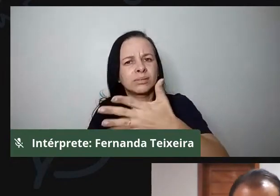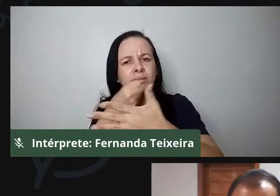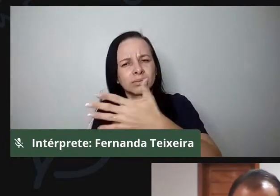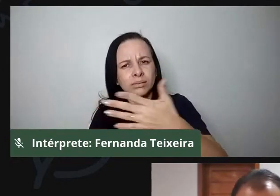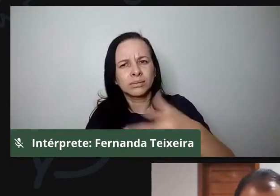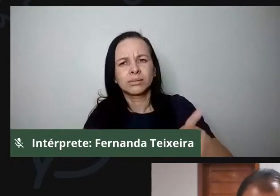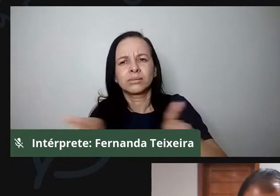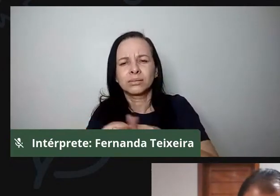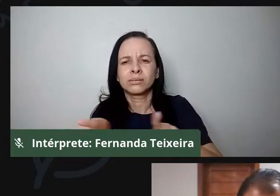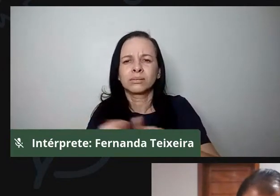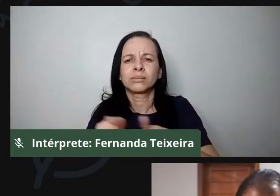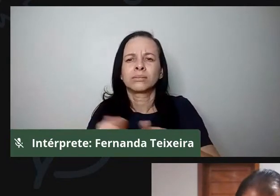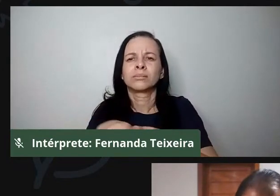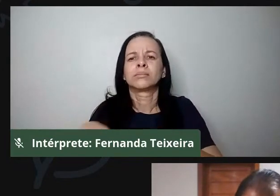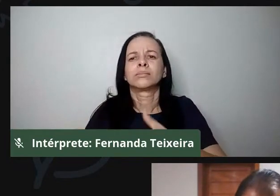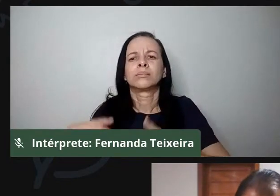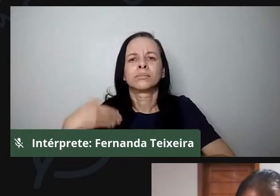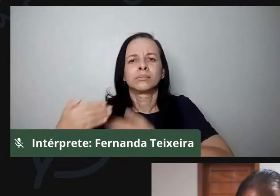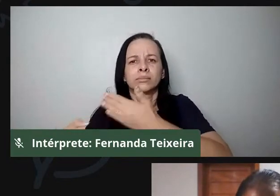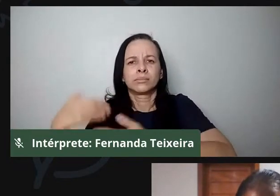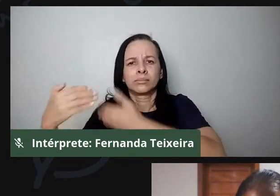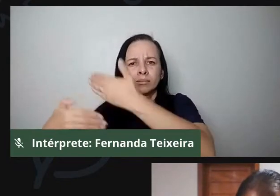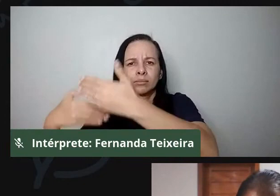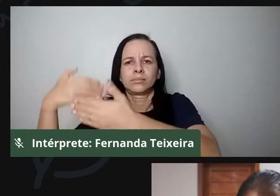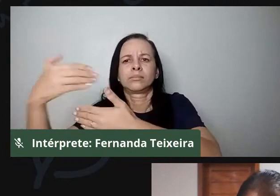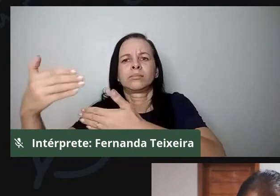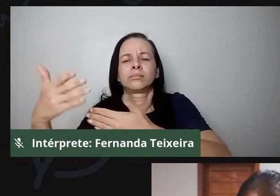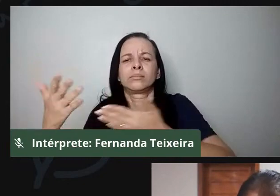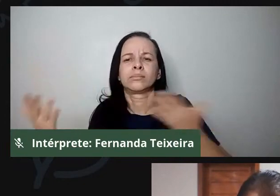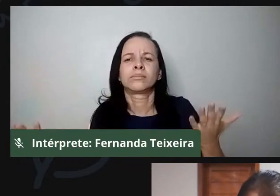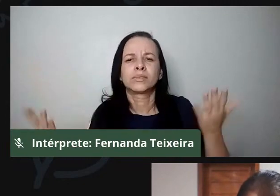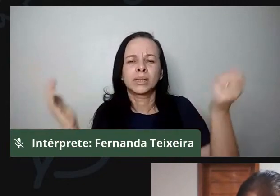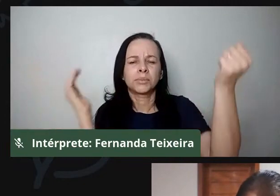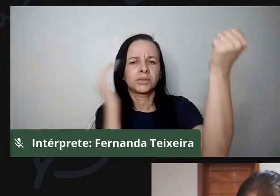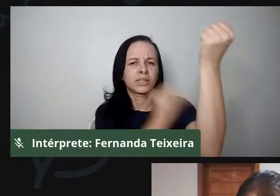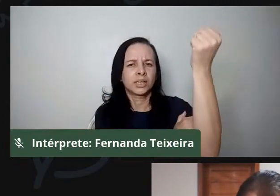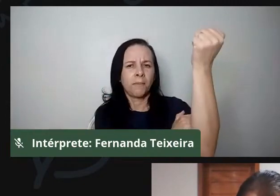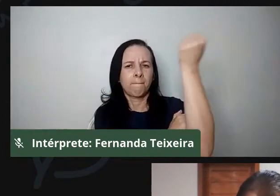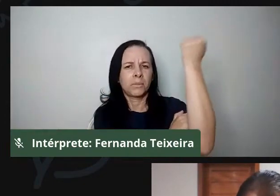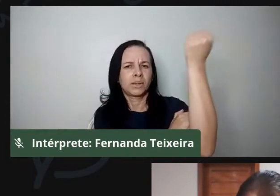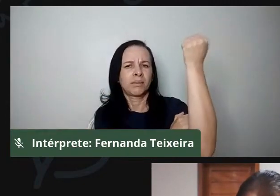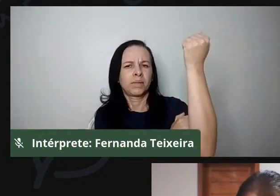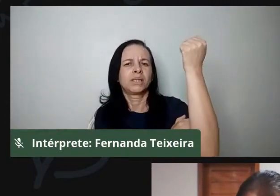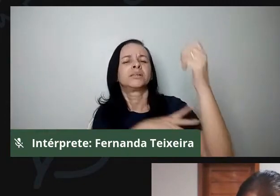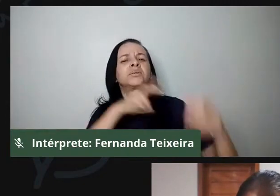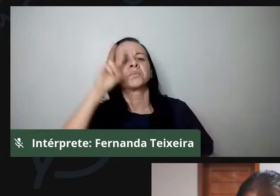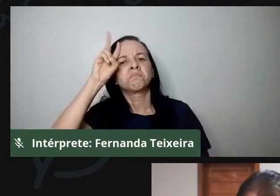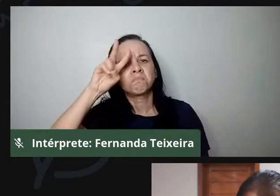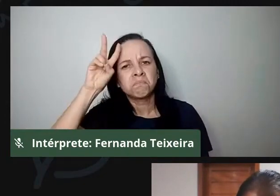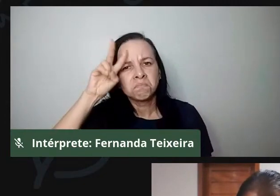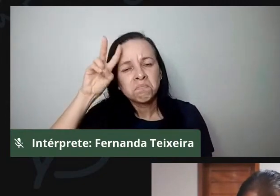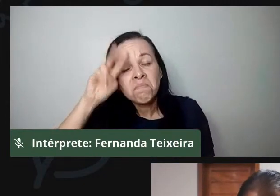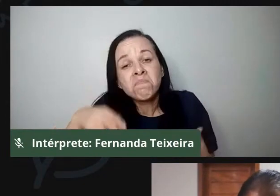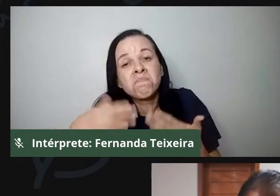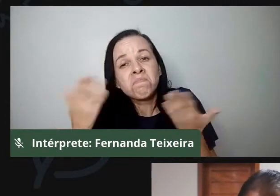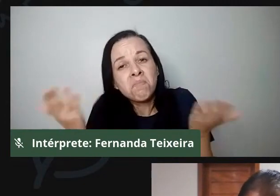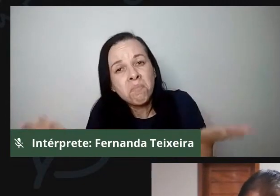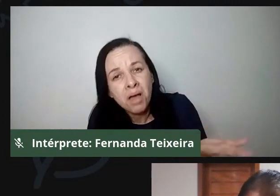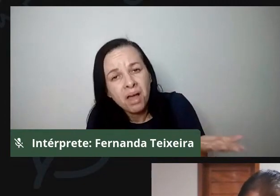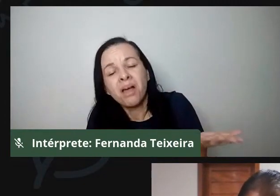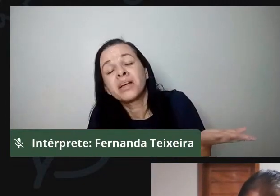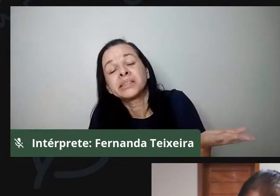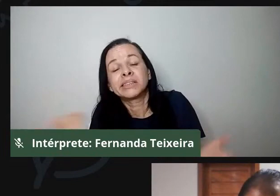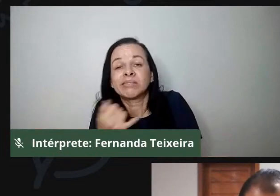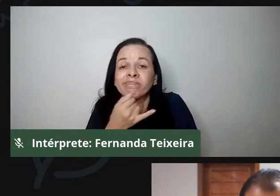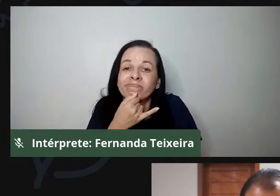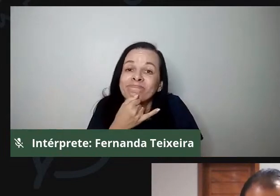têm sido feitos esse processo de empoderamento da sua história e do seu orgulho. Infelizmente, outro dia me perguntaram o